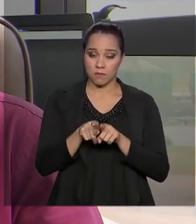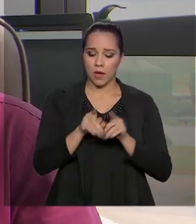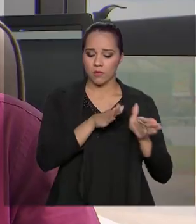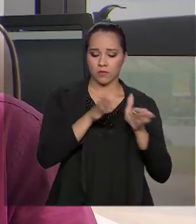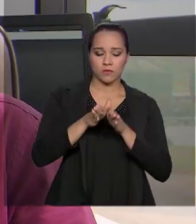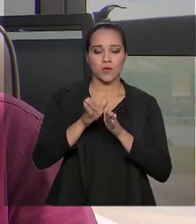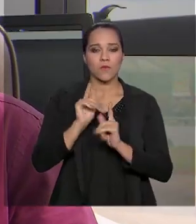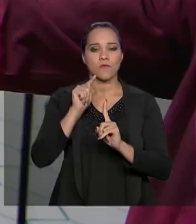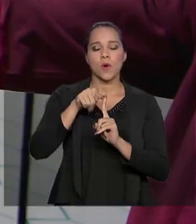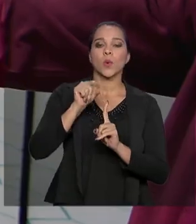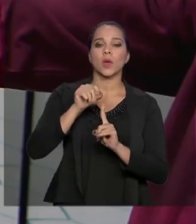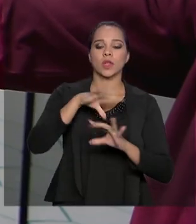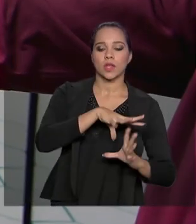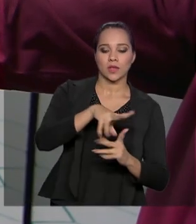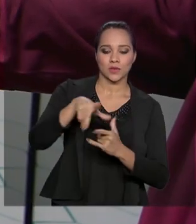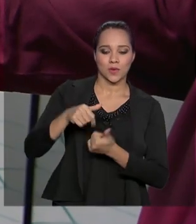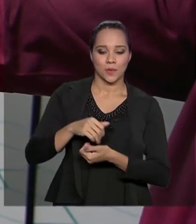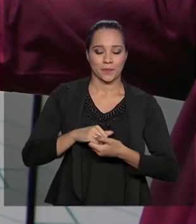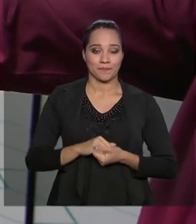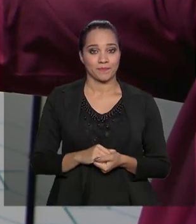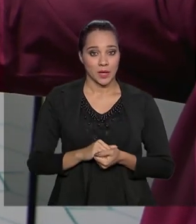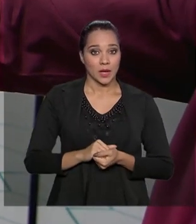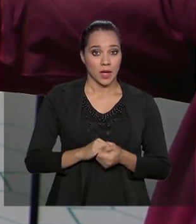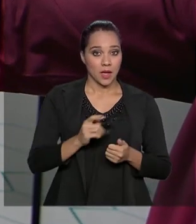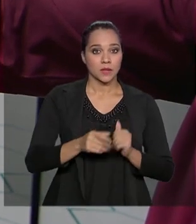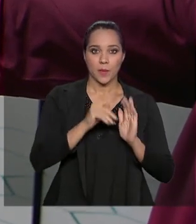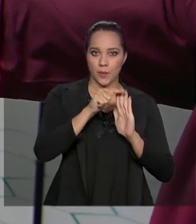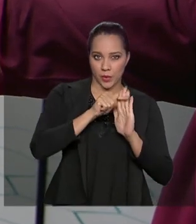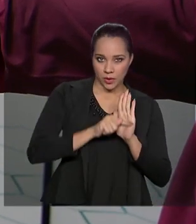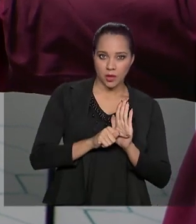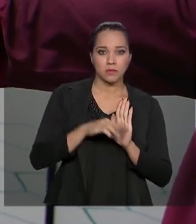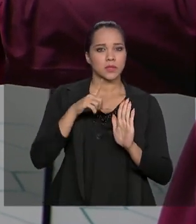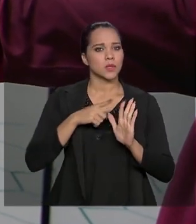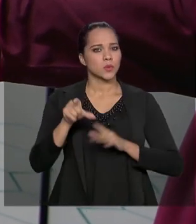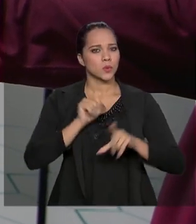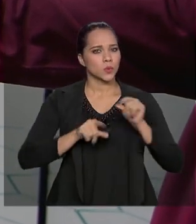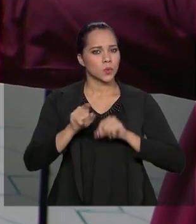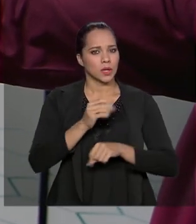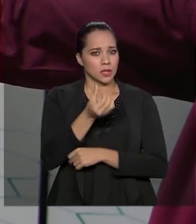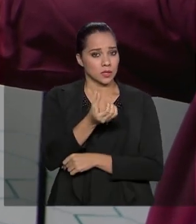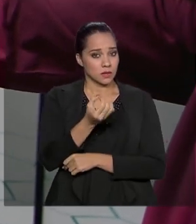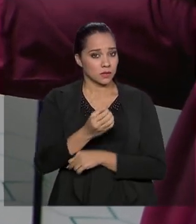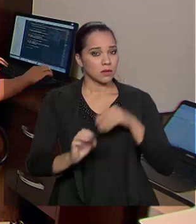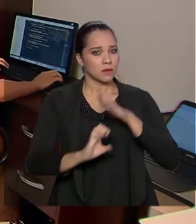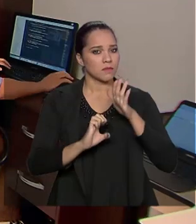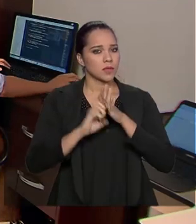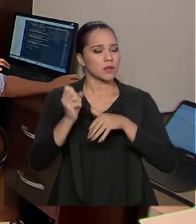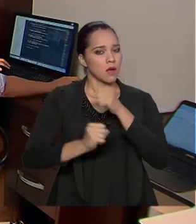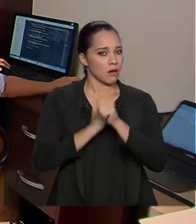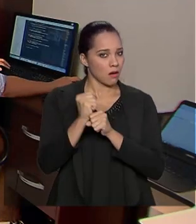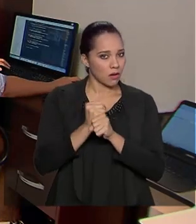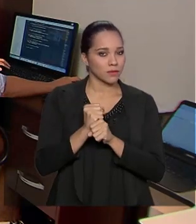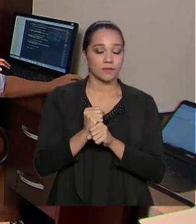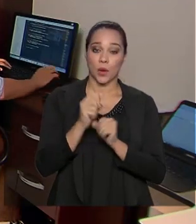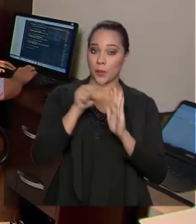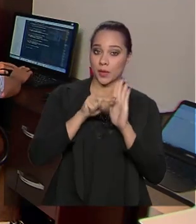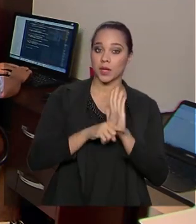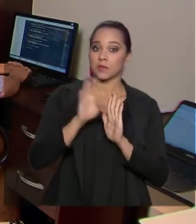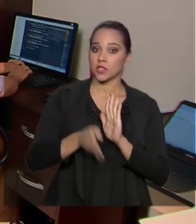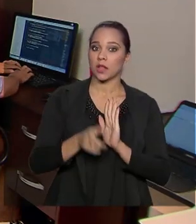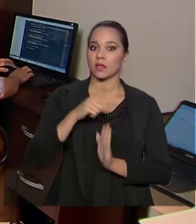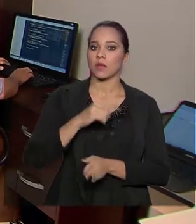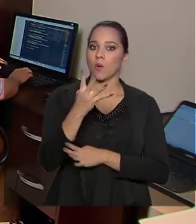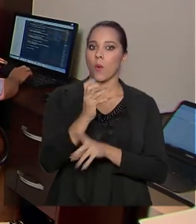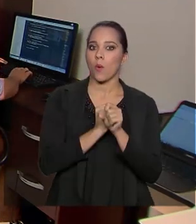internacionalização da nossa empresa. O programa Startout vem selecionando cerca de 60 empresas por ano. O programa existe há